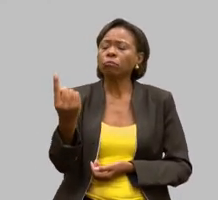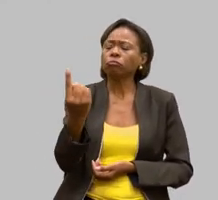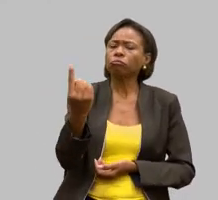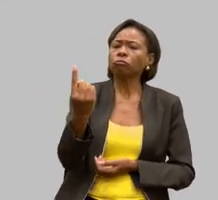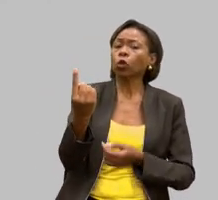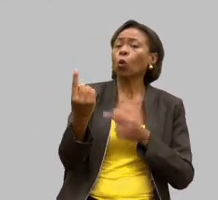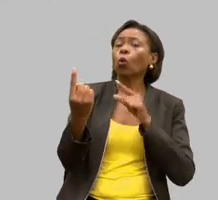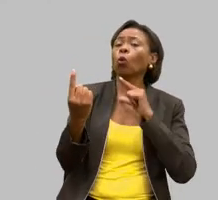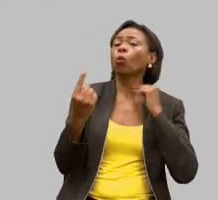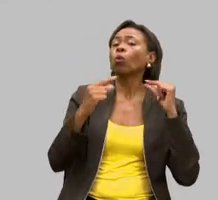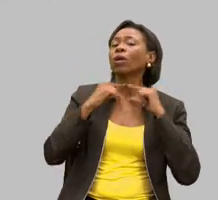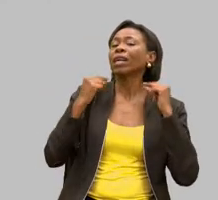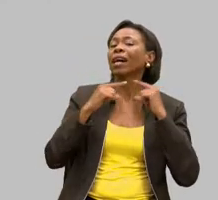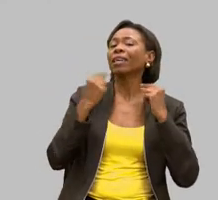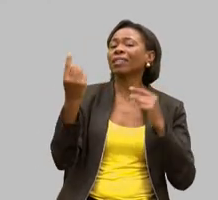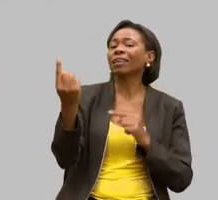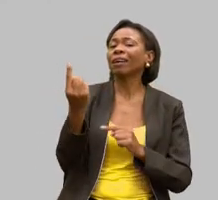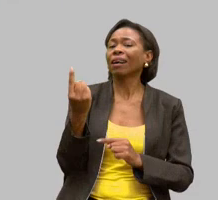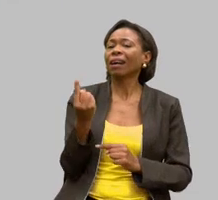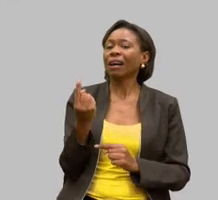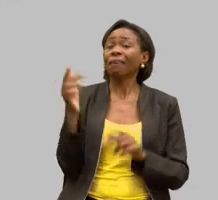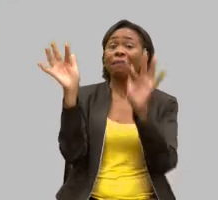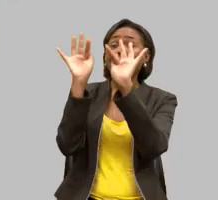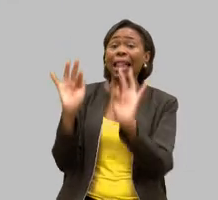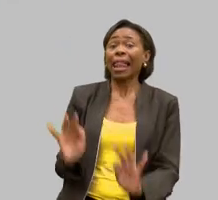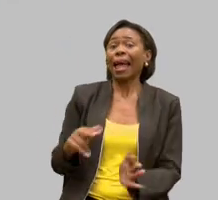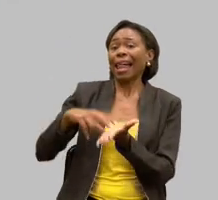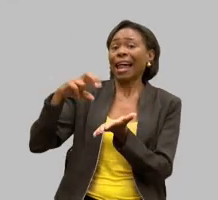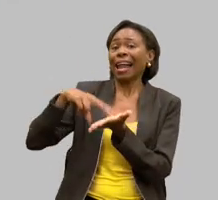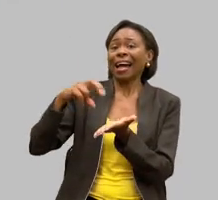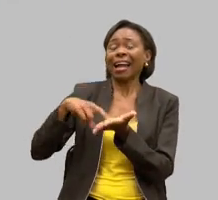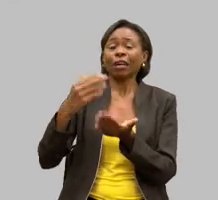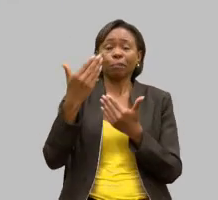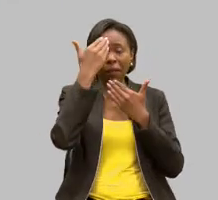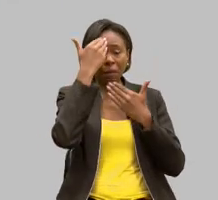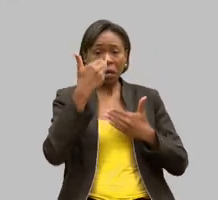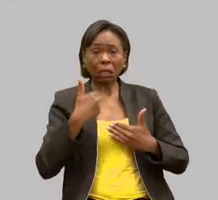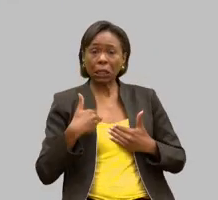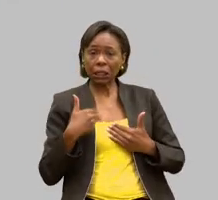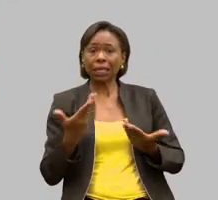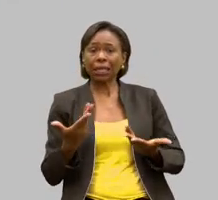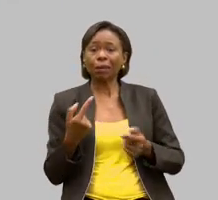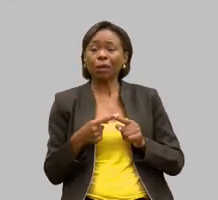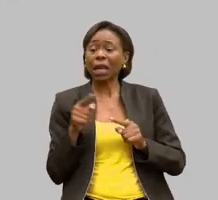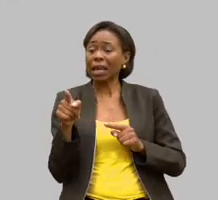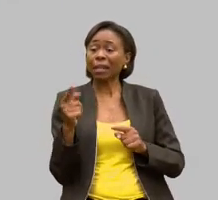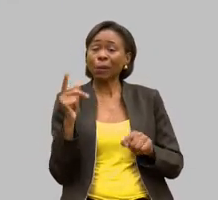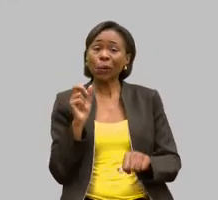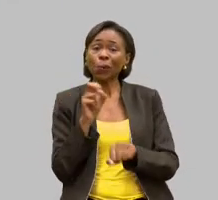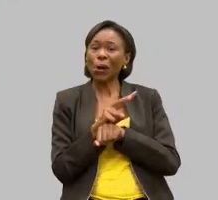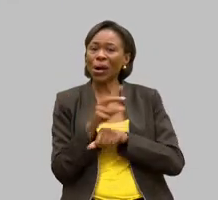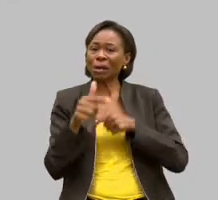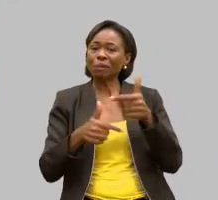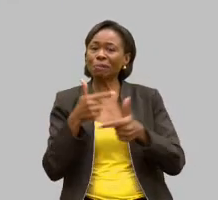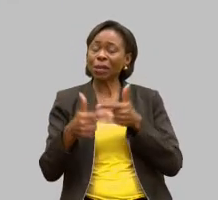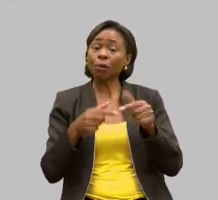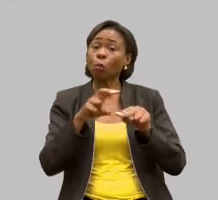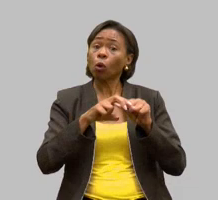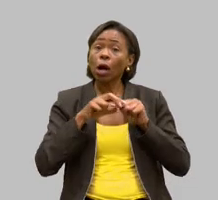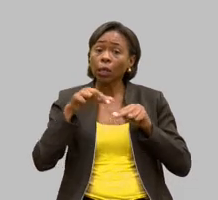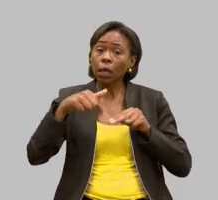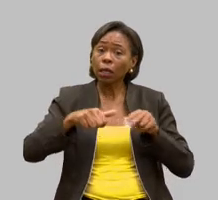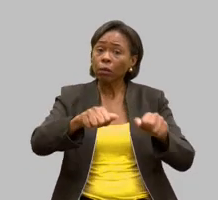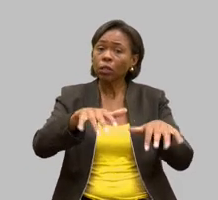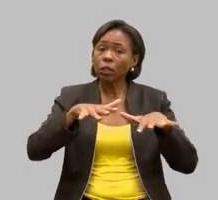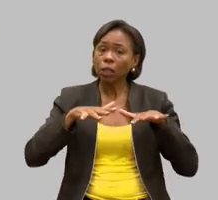feliz, porque eu tinha conseguido um emprego devido àquela audiência. Ele falou aqui, os empresários, o gerente do restaurante estava aqui,